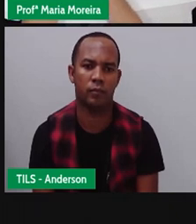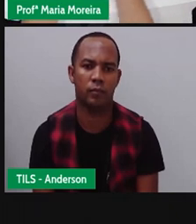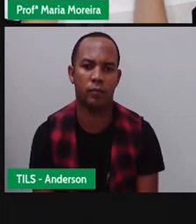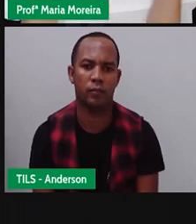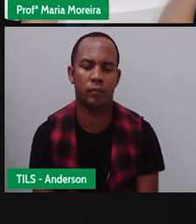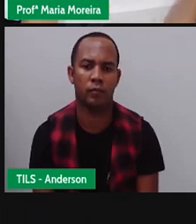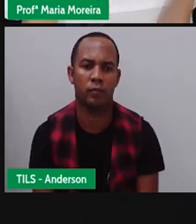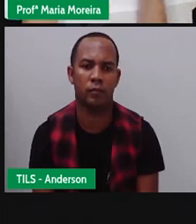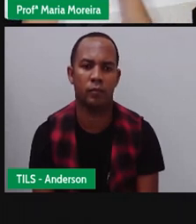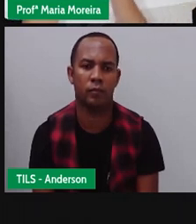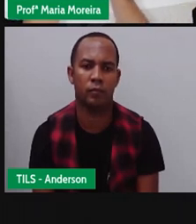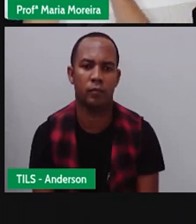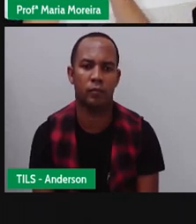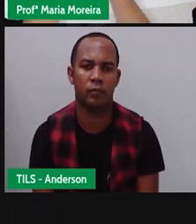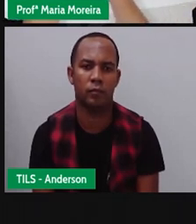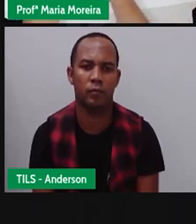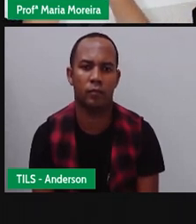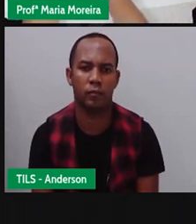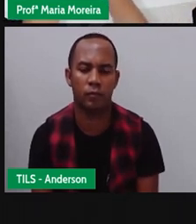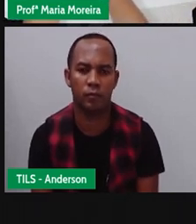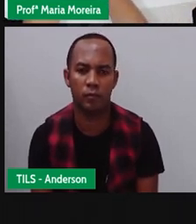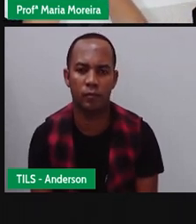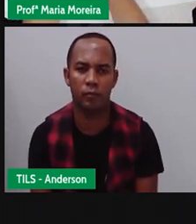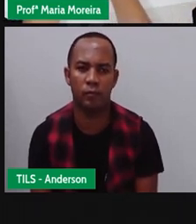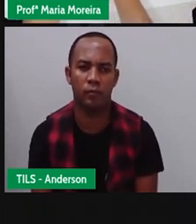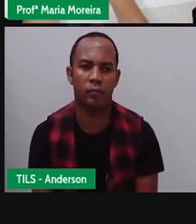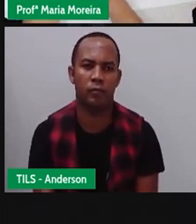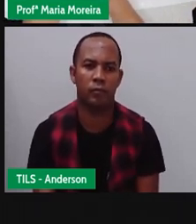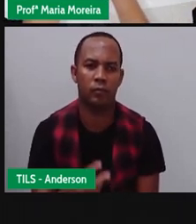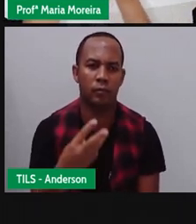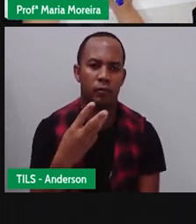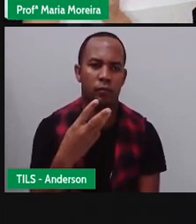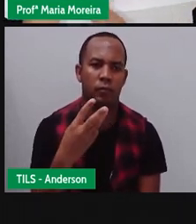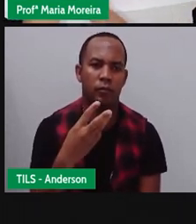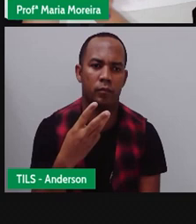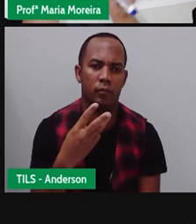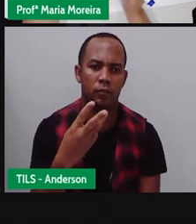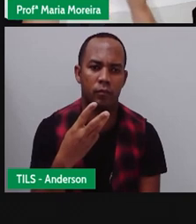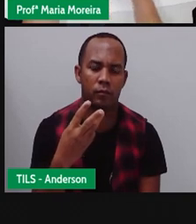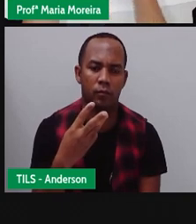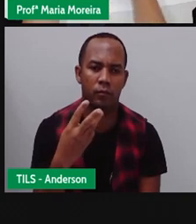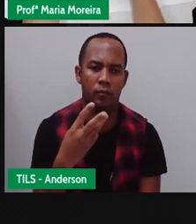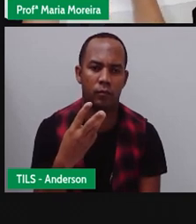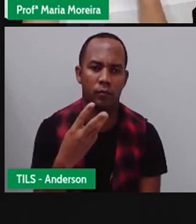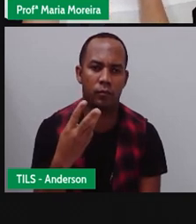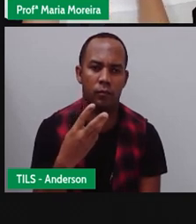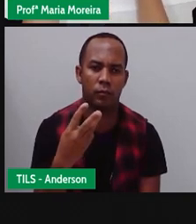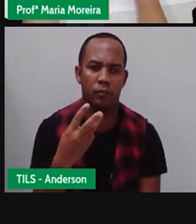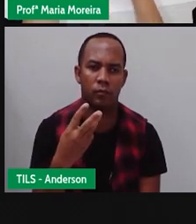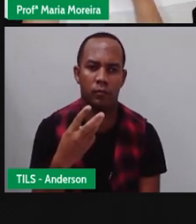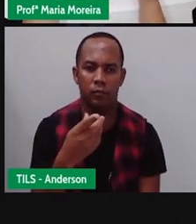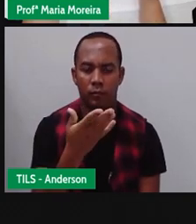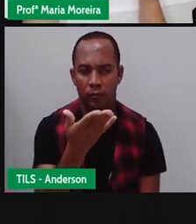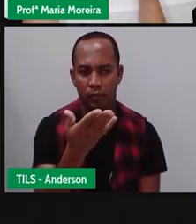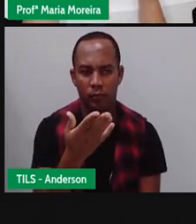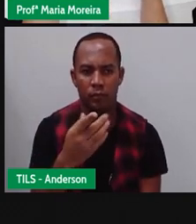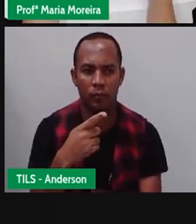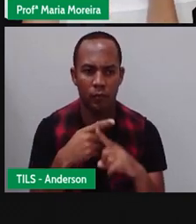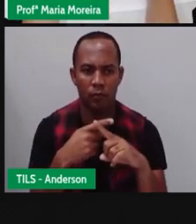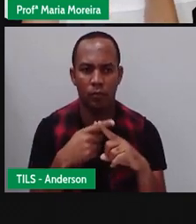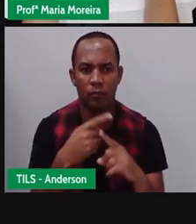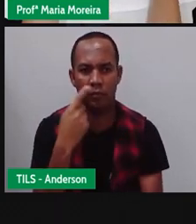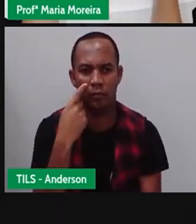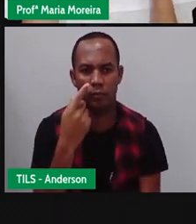Porque a gente vai ter o quê aqui agora, ó? Três, não é isso? Três. Vezes. Quanto?